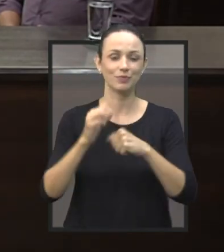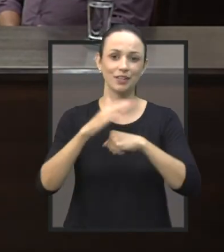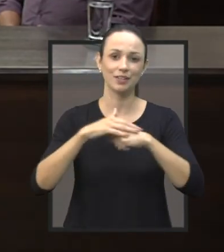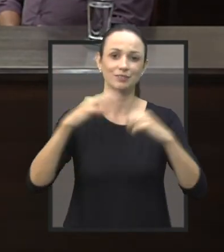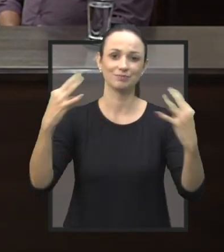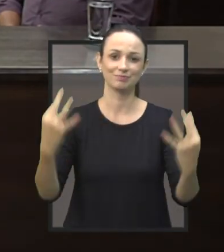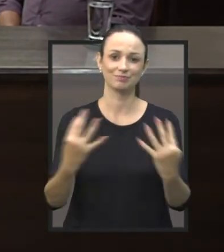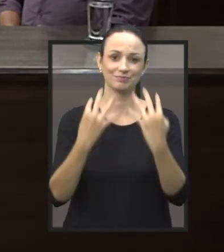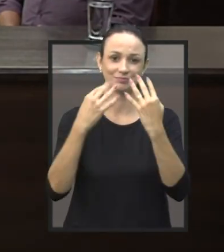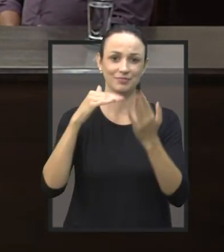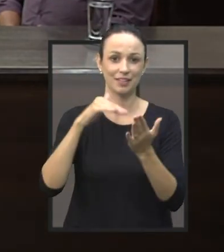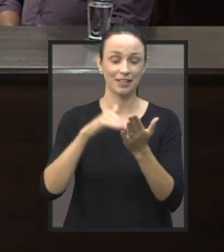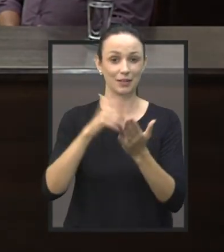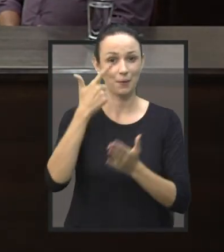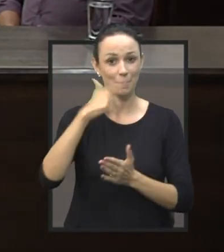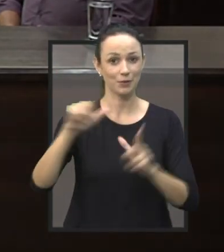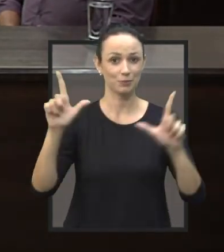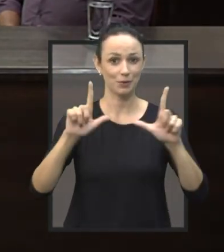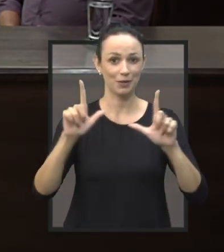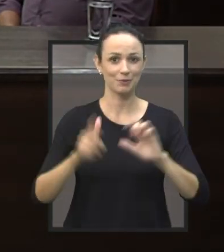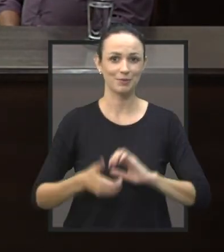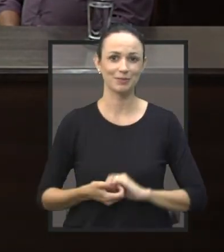audiência e até o próximo programa.